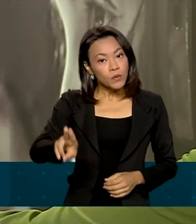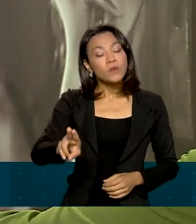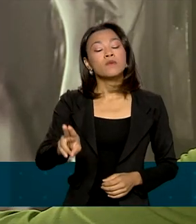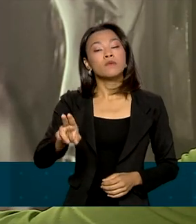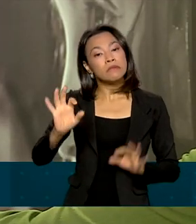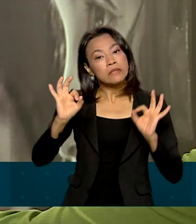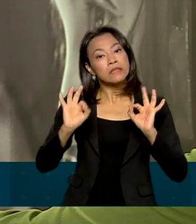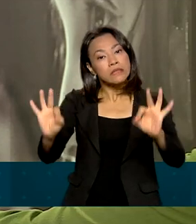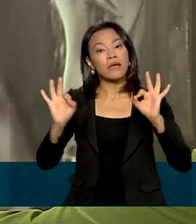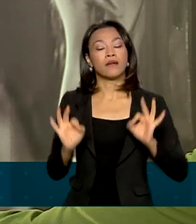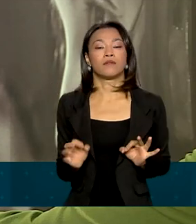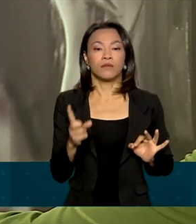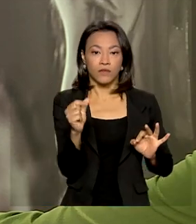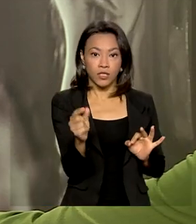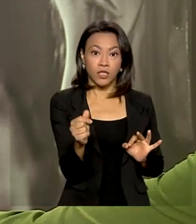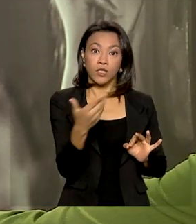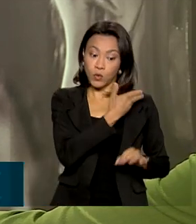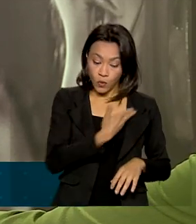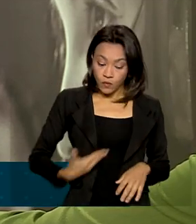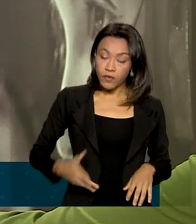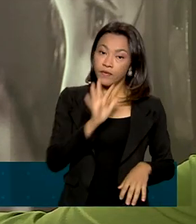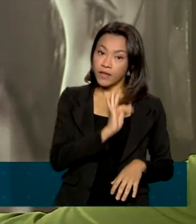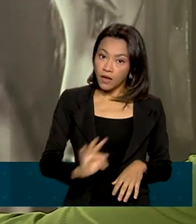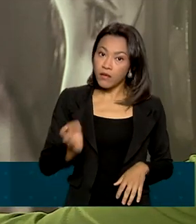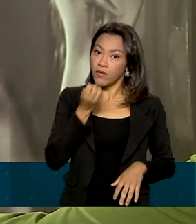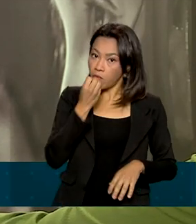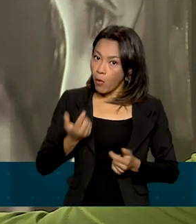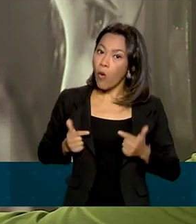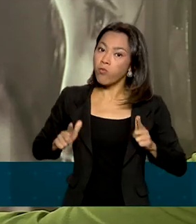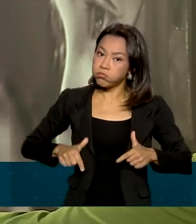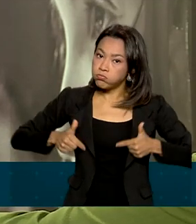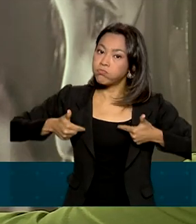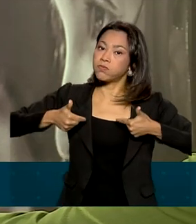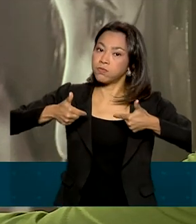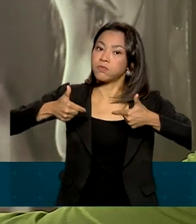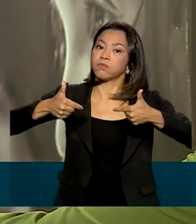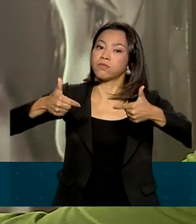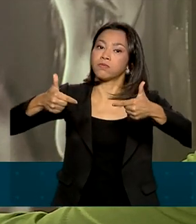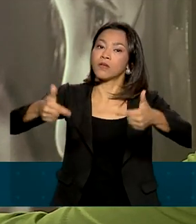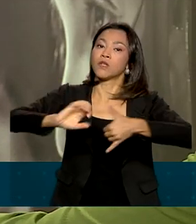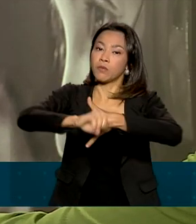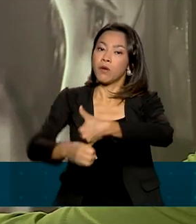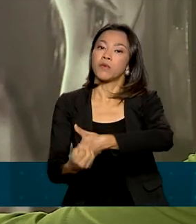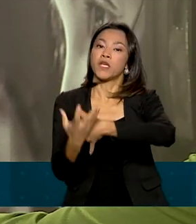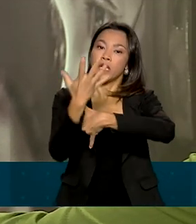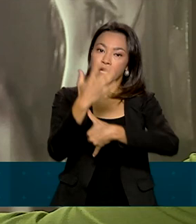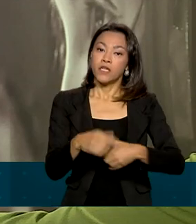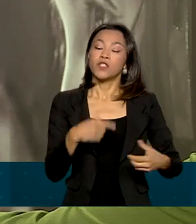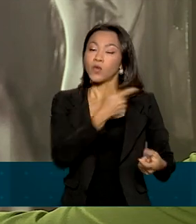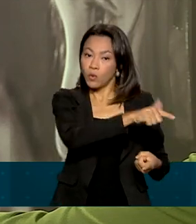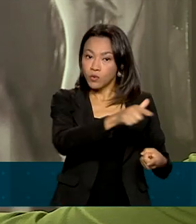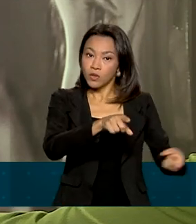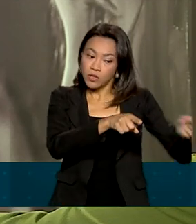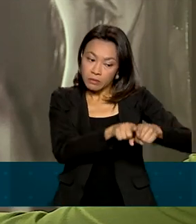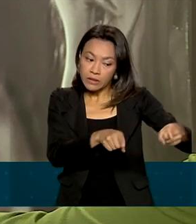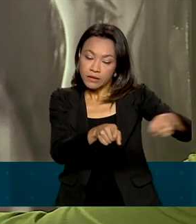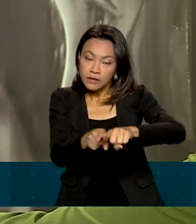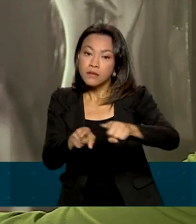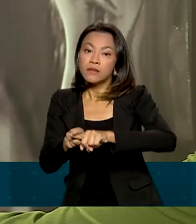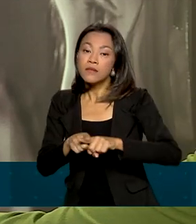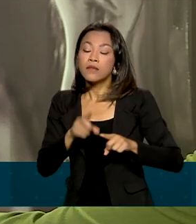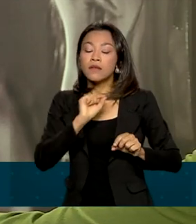teve uma boa atuação no Ministério do Meio Ambiente, nas suas autarquias aí, IBAMA, ICMBio, Jardim Botânico, para sim,